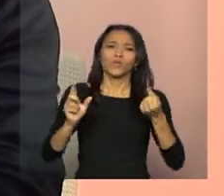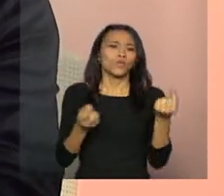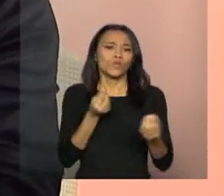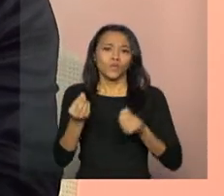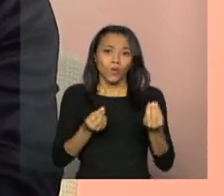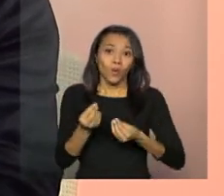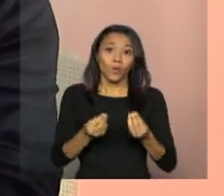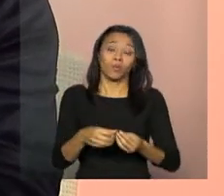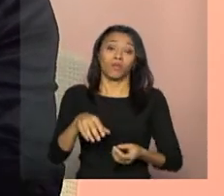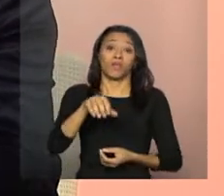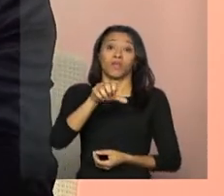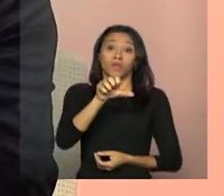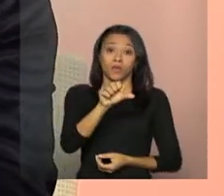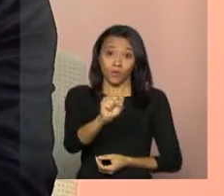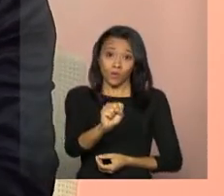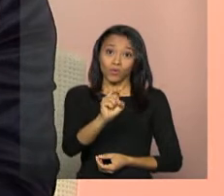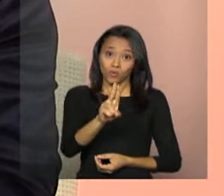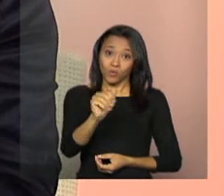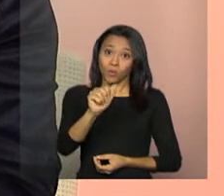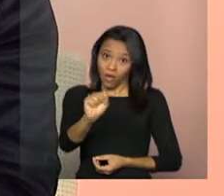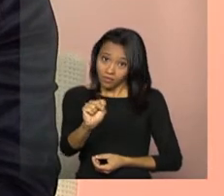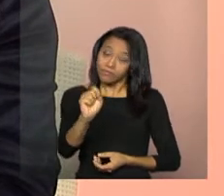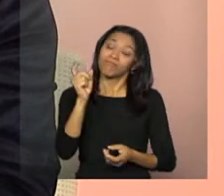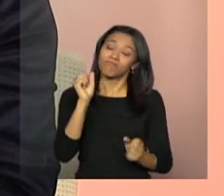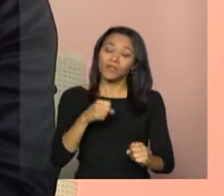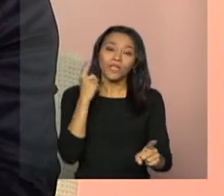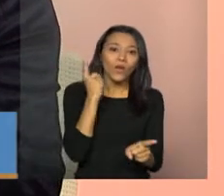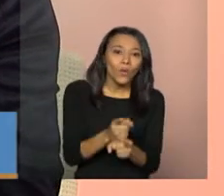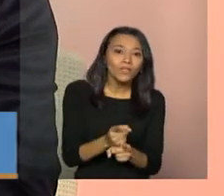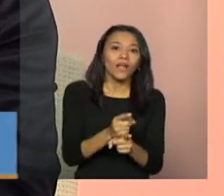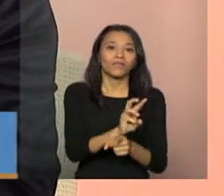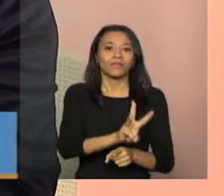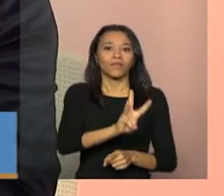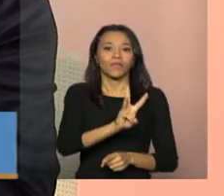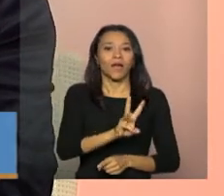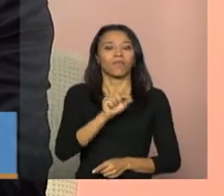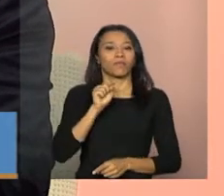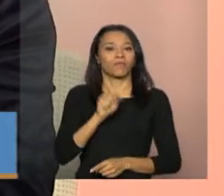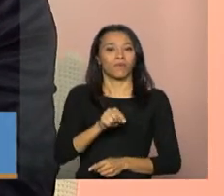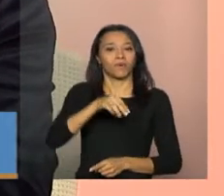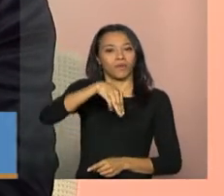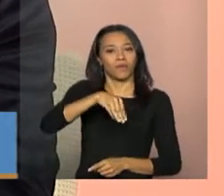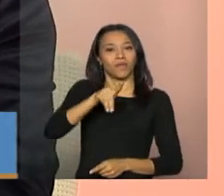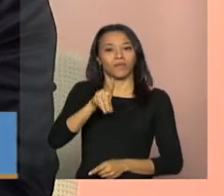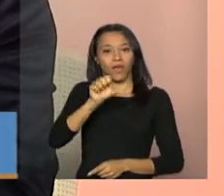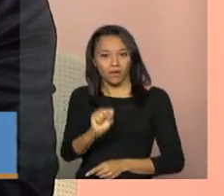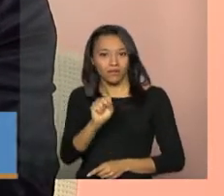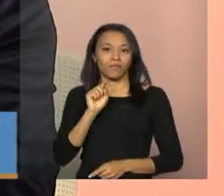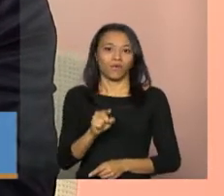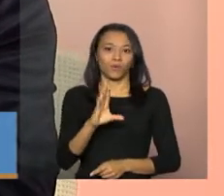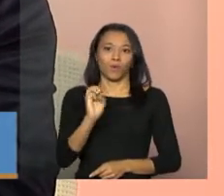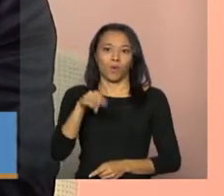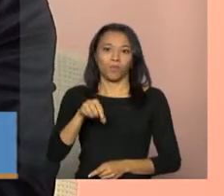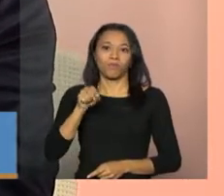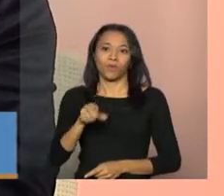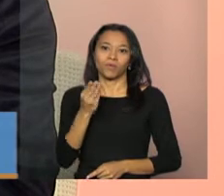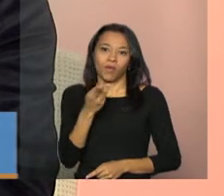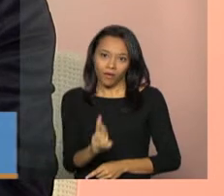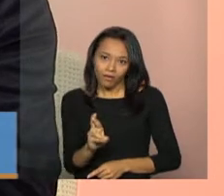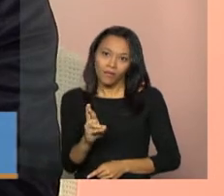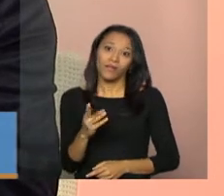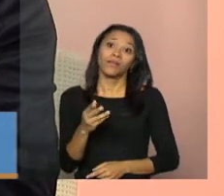Único de Assistência Social podem ser encontradas no site www.mds.gov